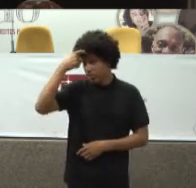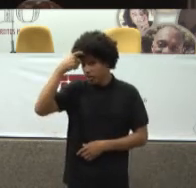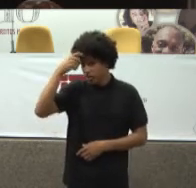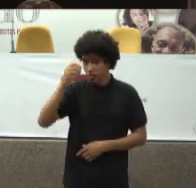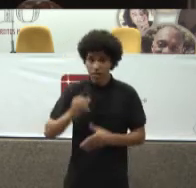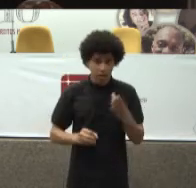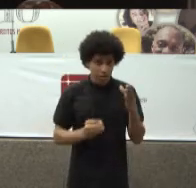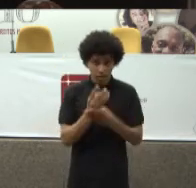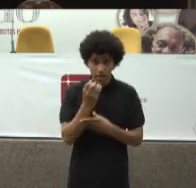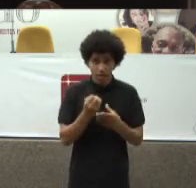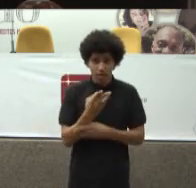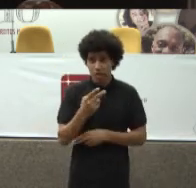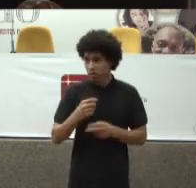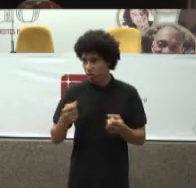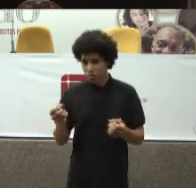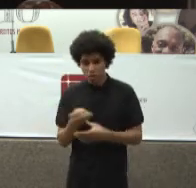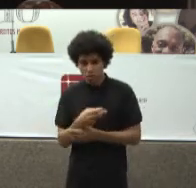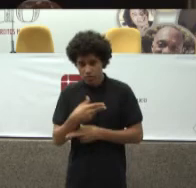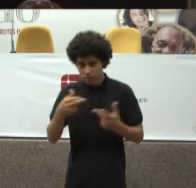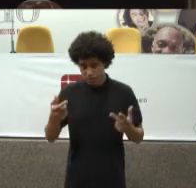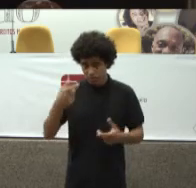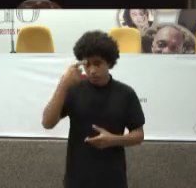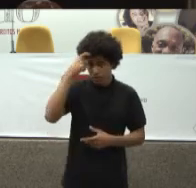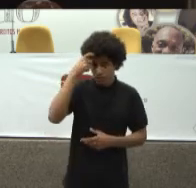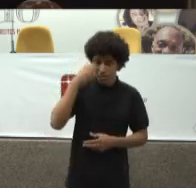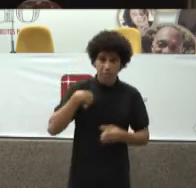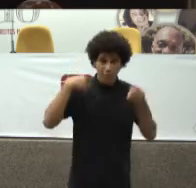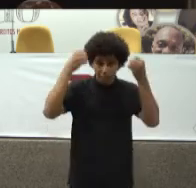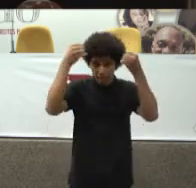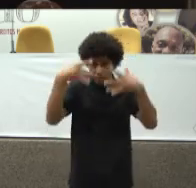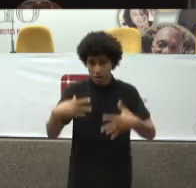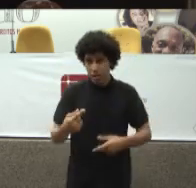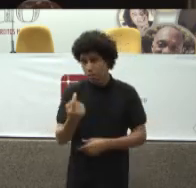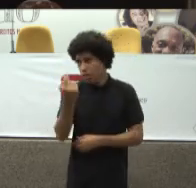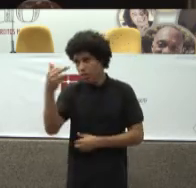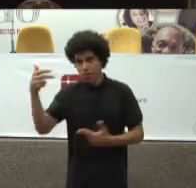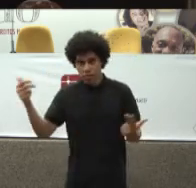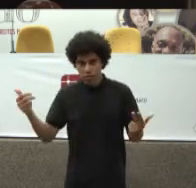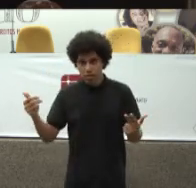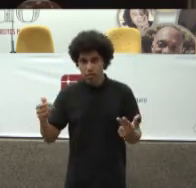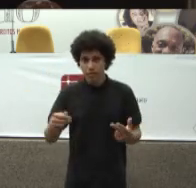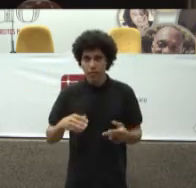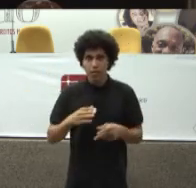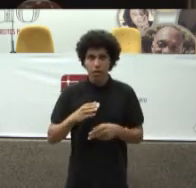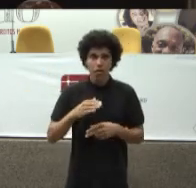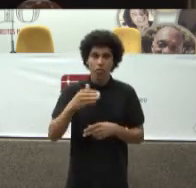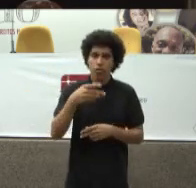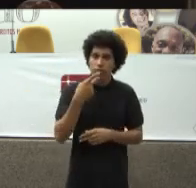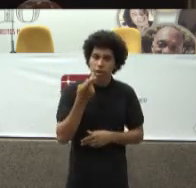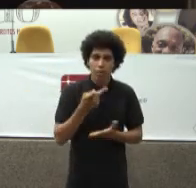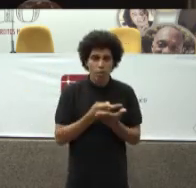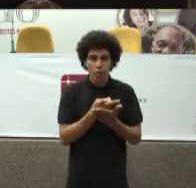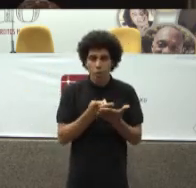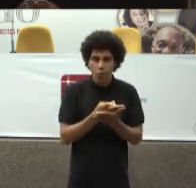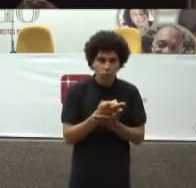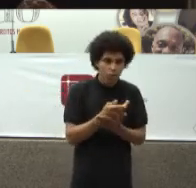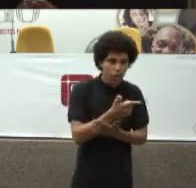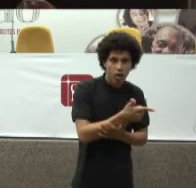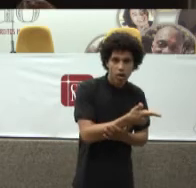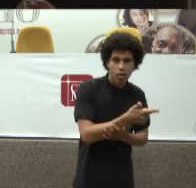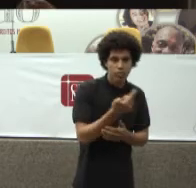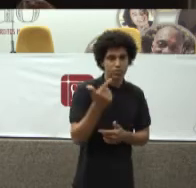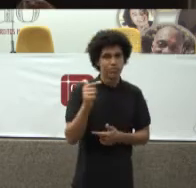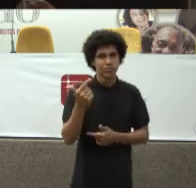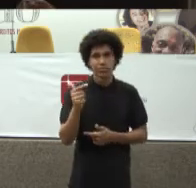Teses Para explicar Aquilo Quando na verdade Se vai procurar O argumento Ele Tecnicamente Não existe Um